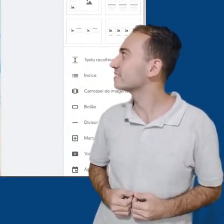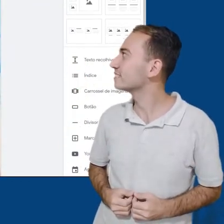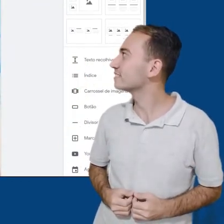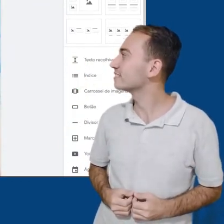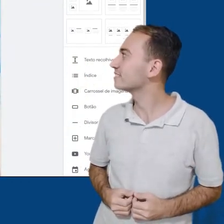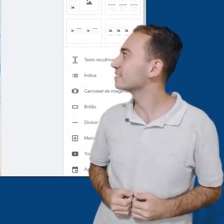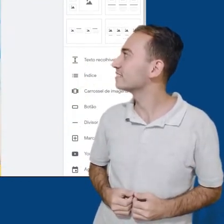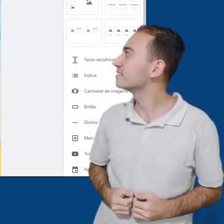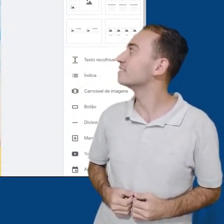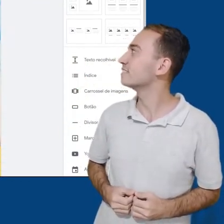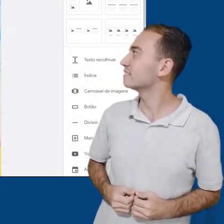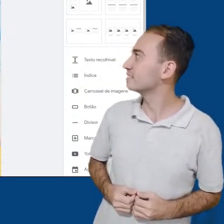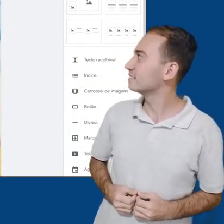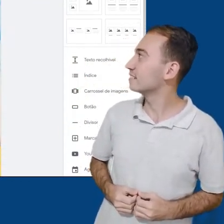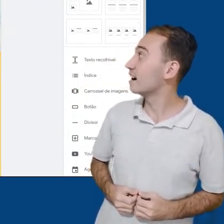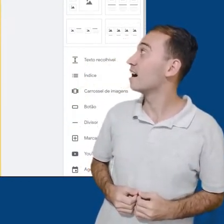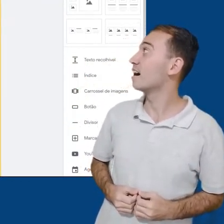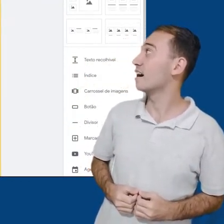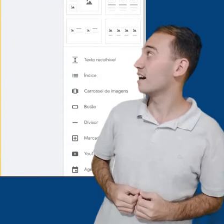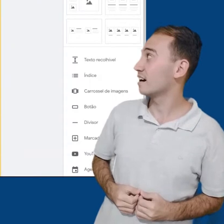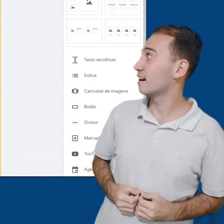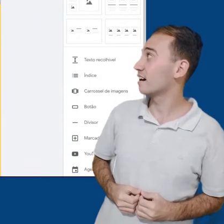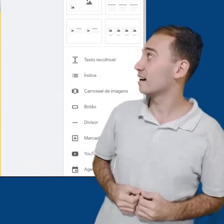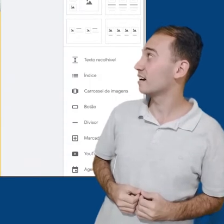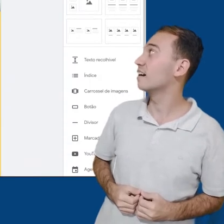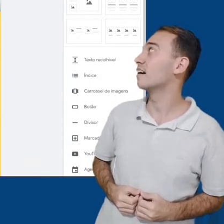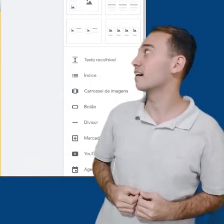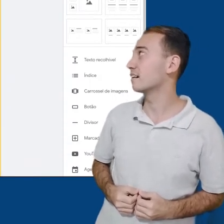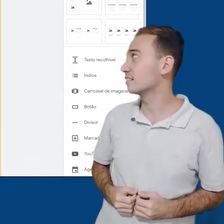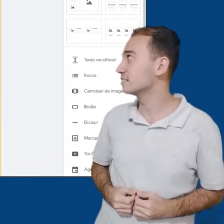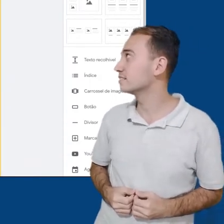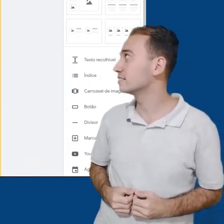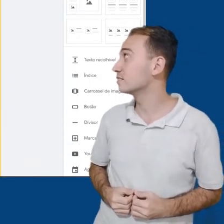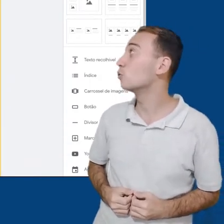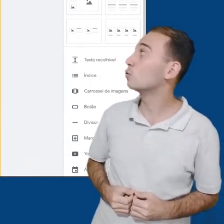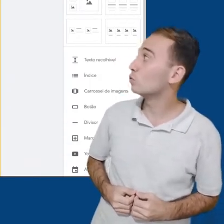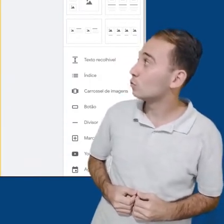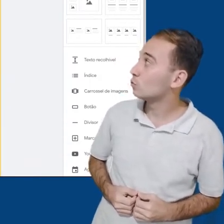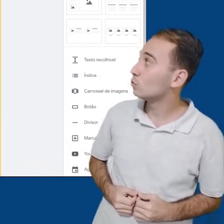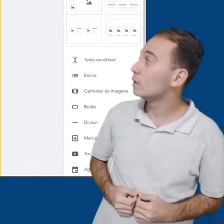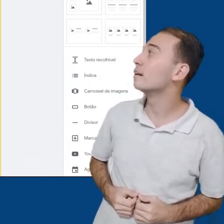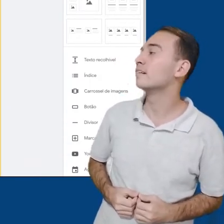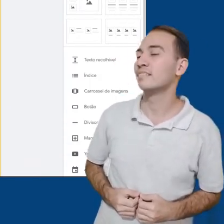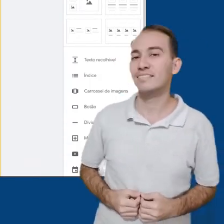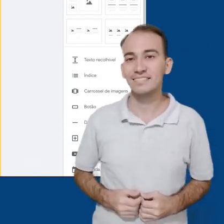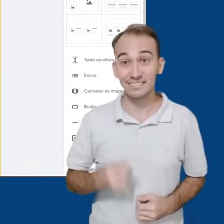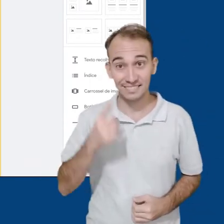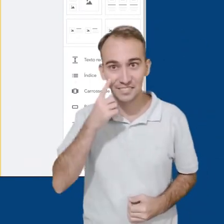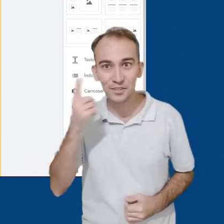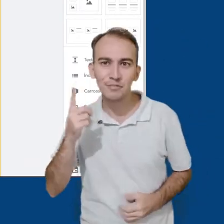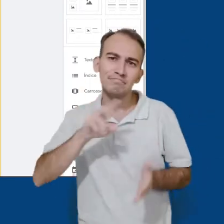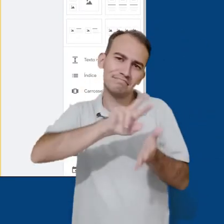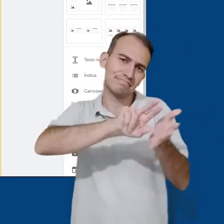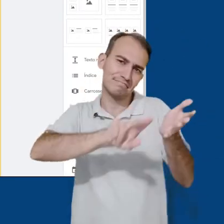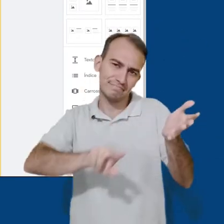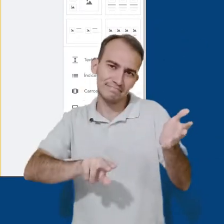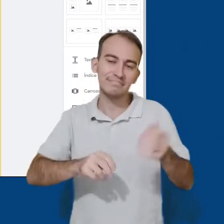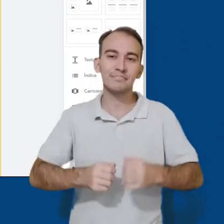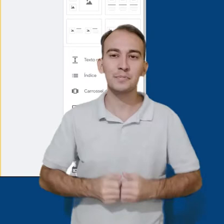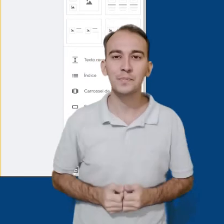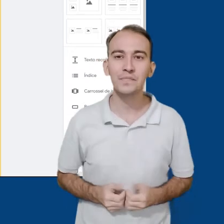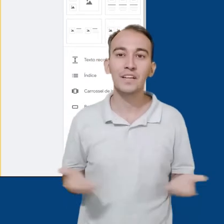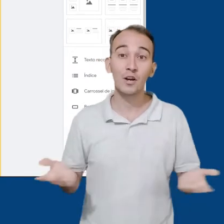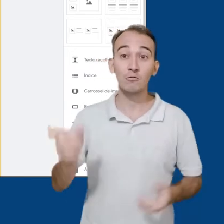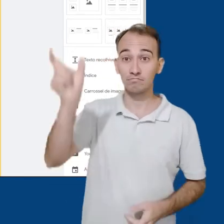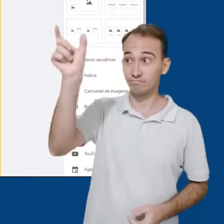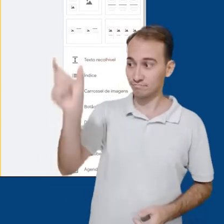queremos o banner. Na definição capa, banner grande, banner e somente título. Vamos para o menu lateral.